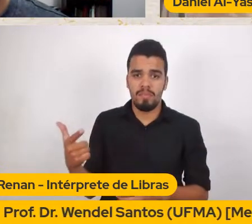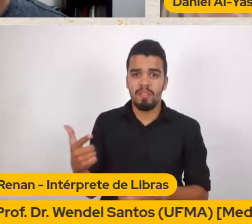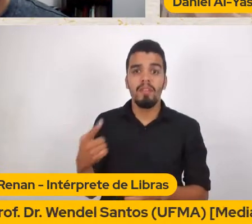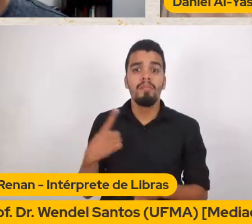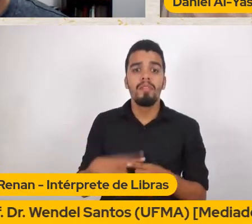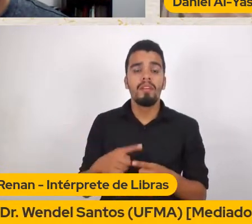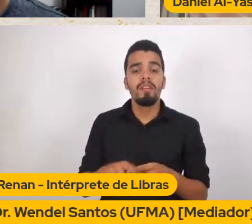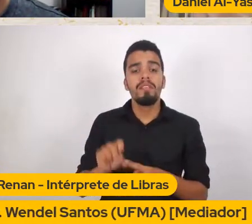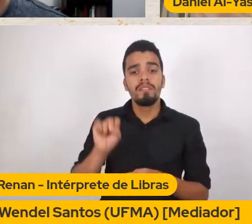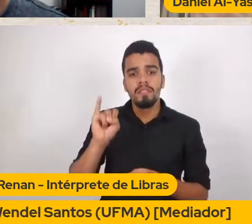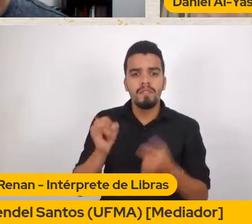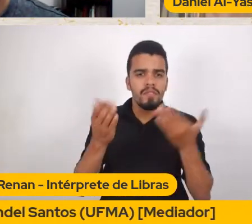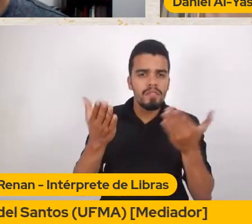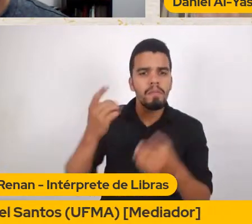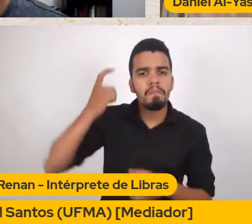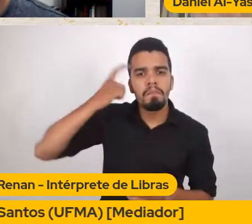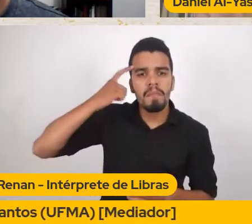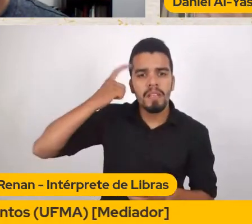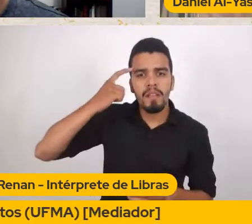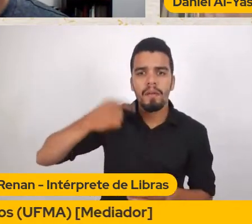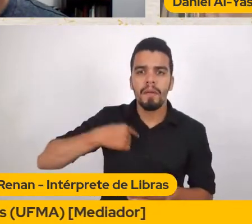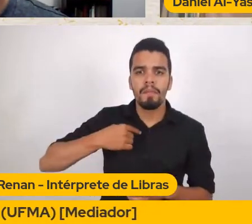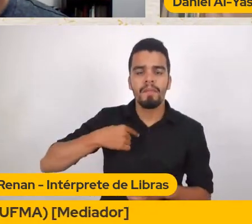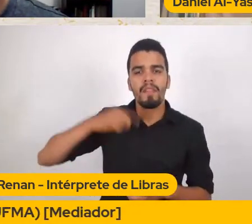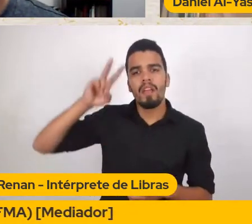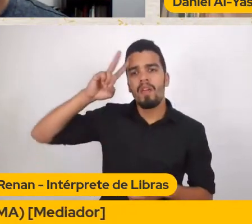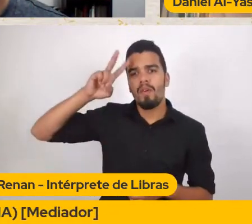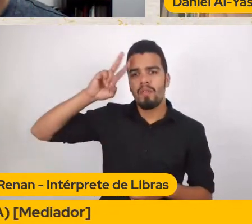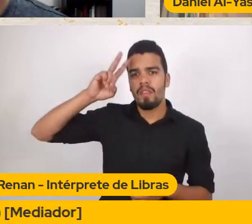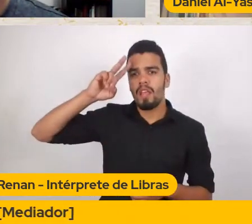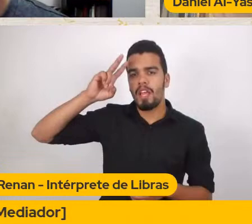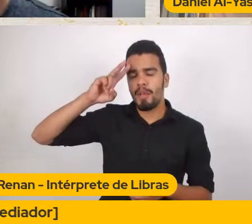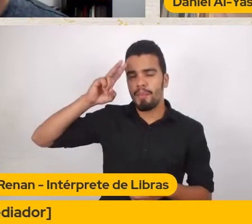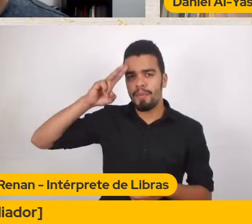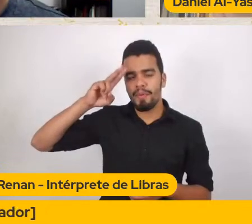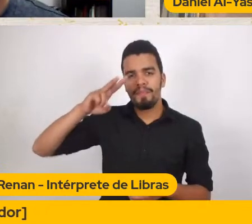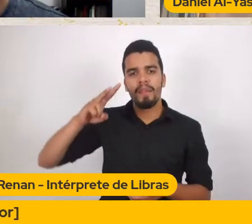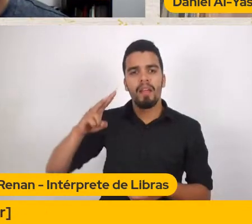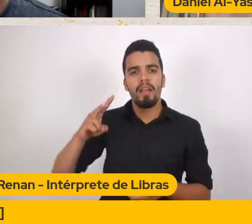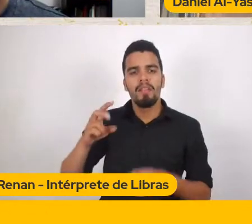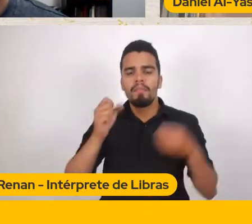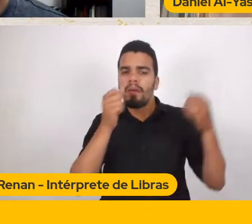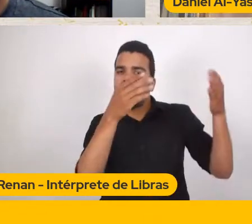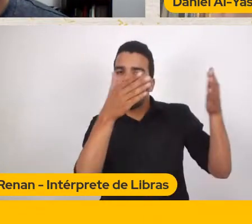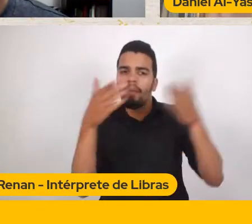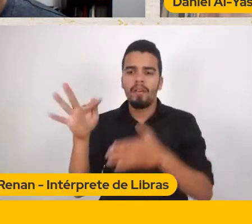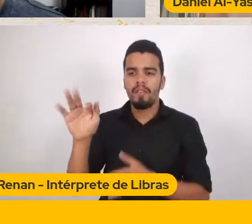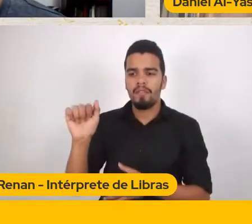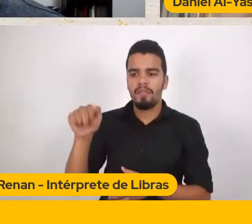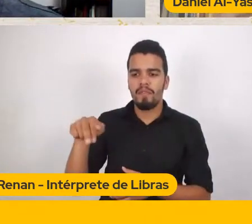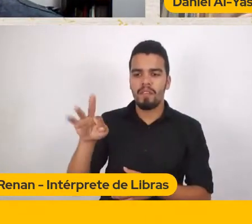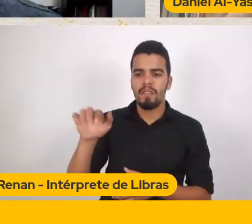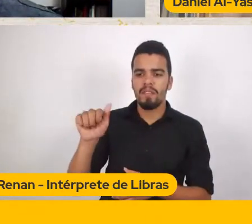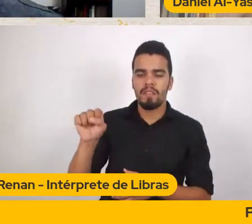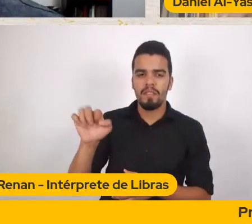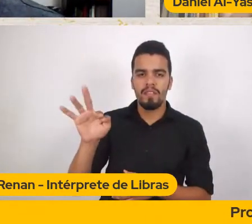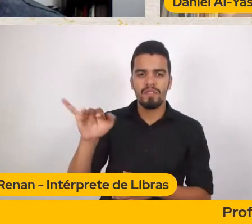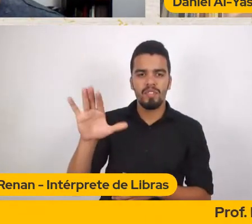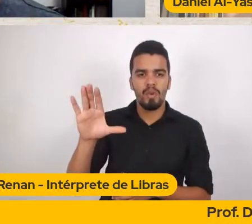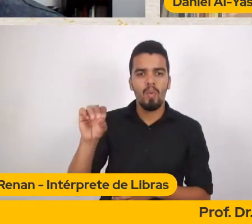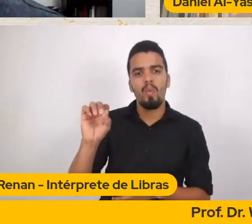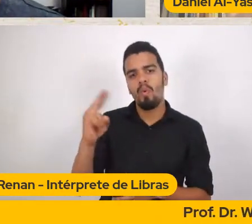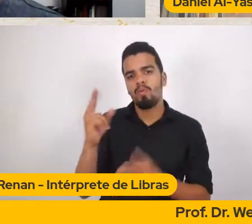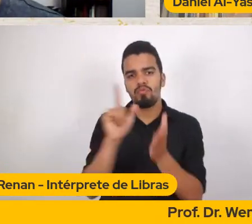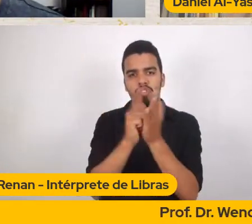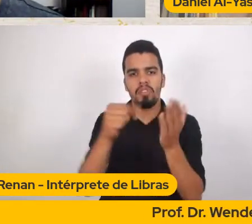A gente Eu lembro do Fantástico O Jornal Nacional Entrevistando Nos anos 80 Né Pessoas na